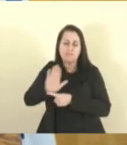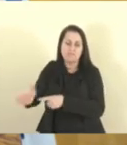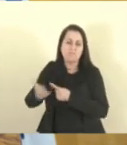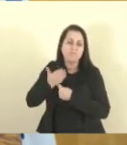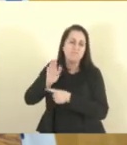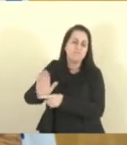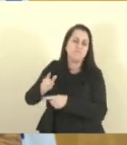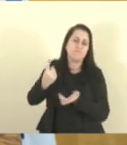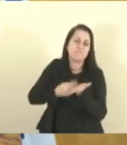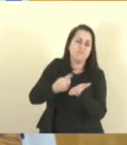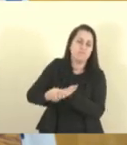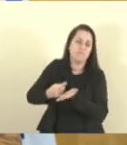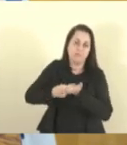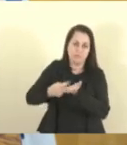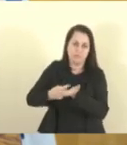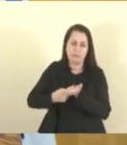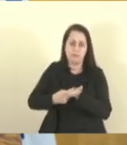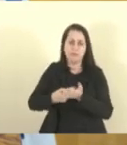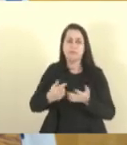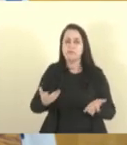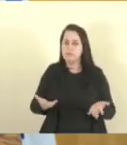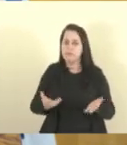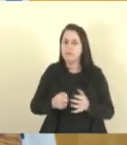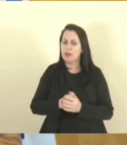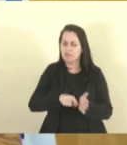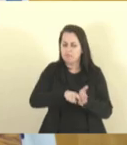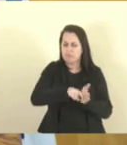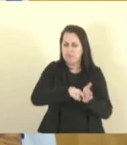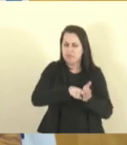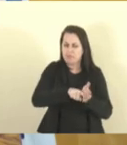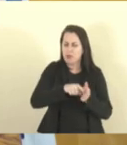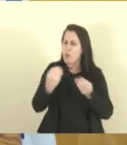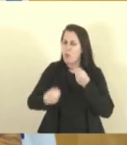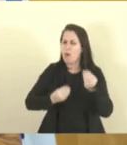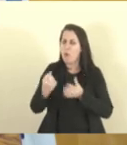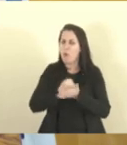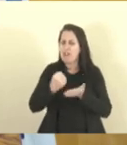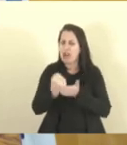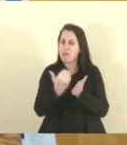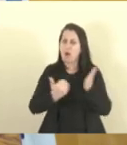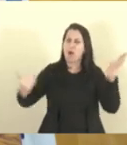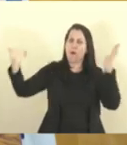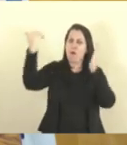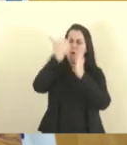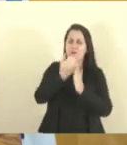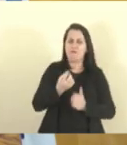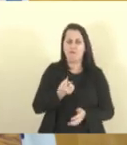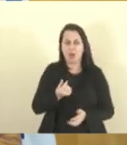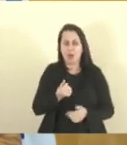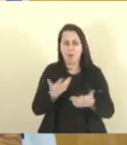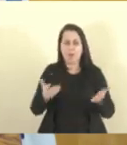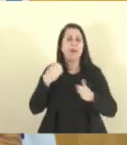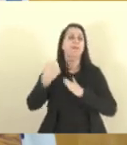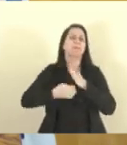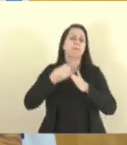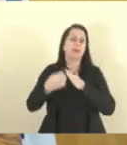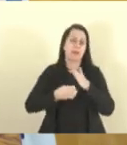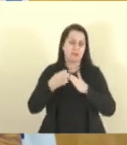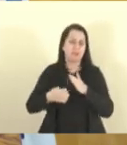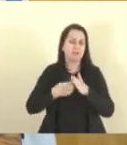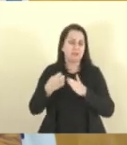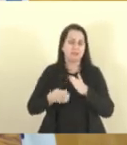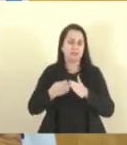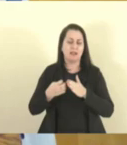Em vez de investigar em um contrato superfaturado, cuja empresa que foi